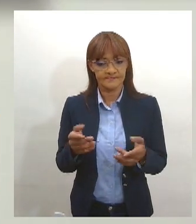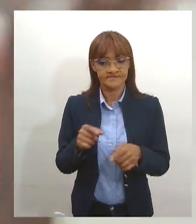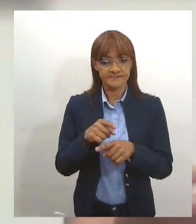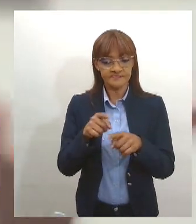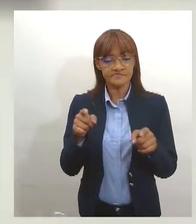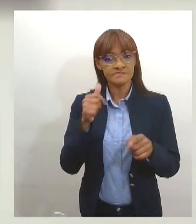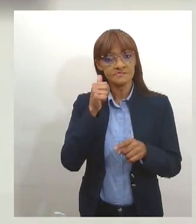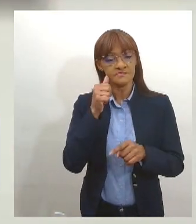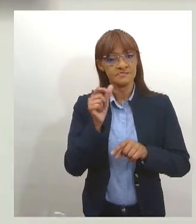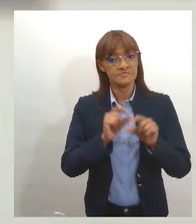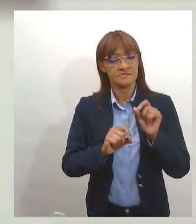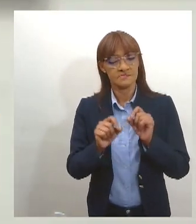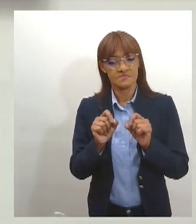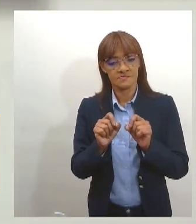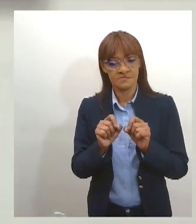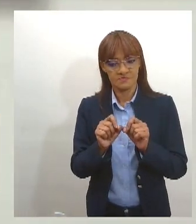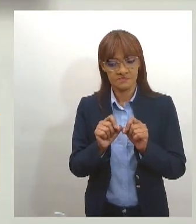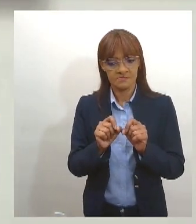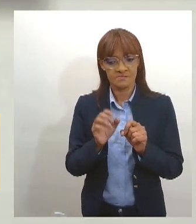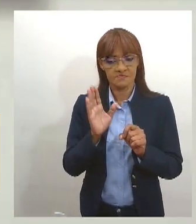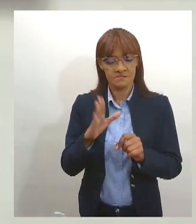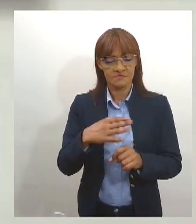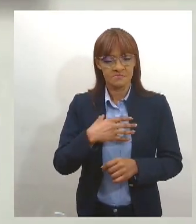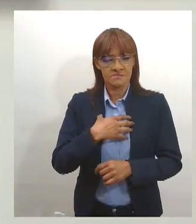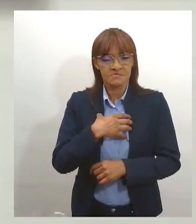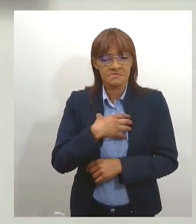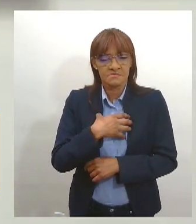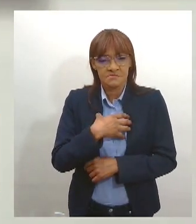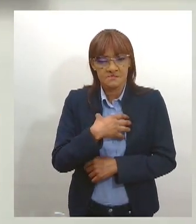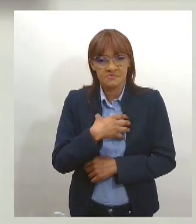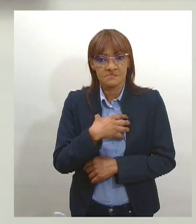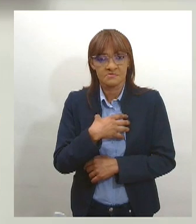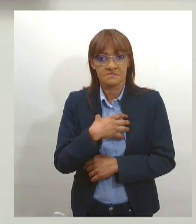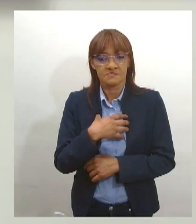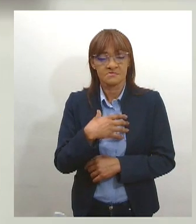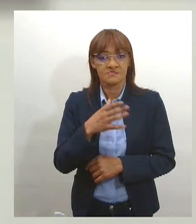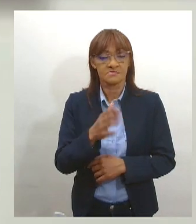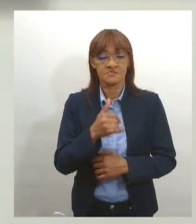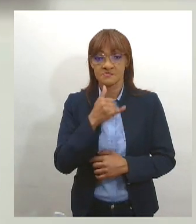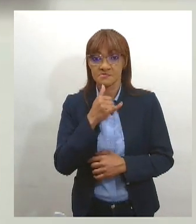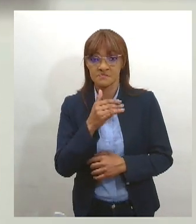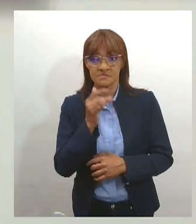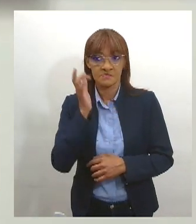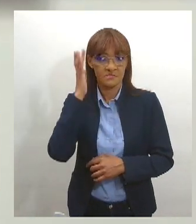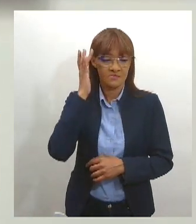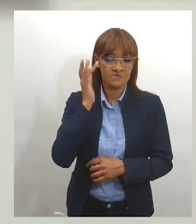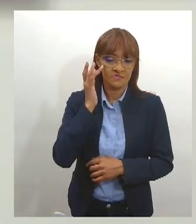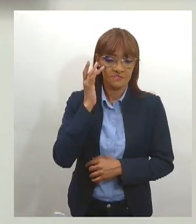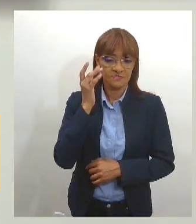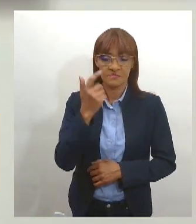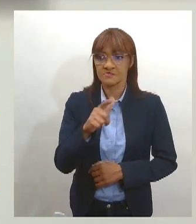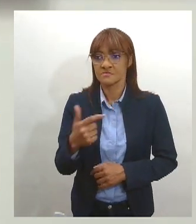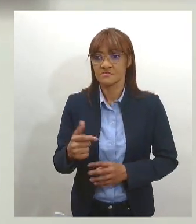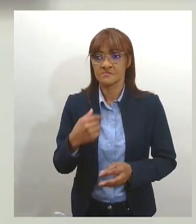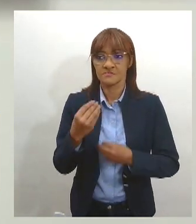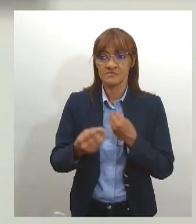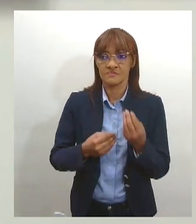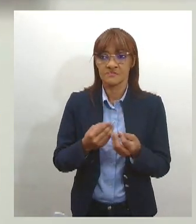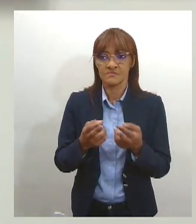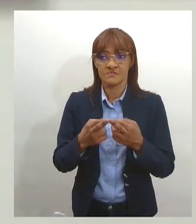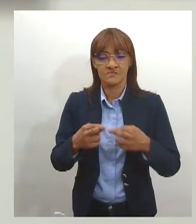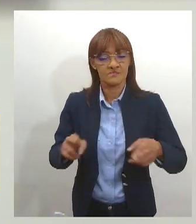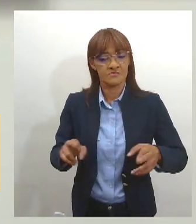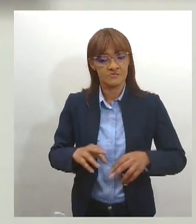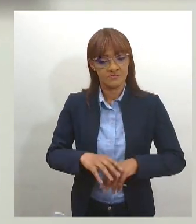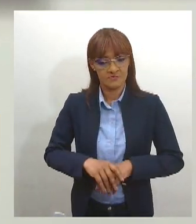por estar com o emocional bastante abalado, acredita que não tem como sair daquela situação, né? Que aquela situação de risco ali,